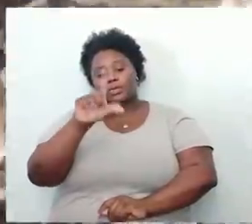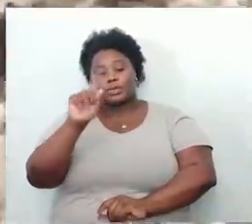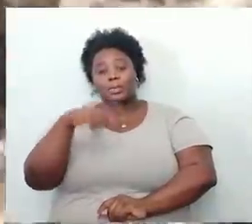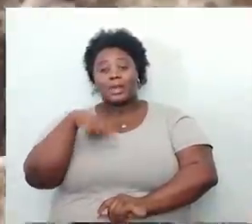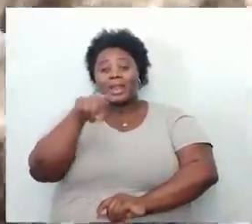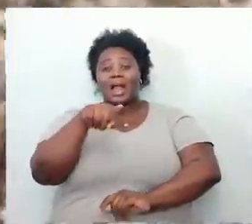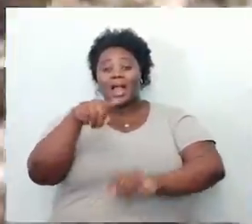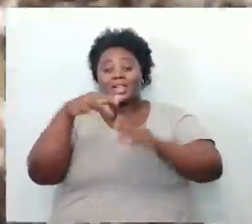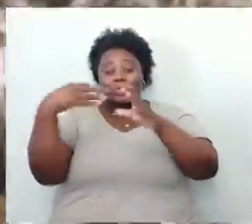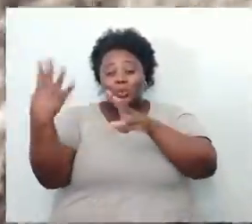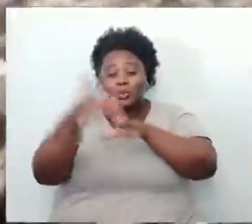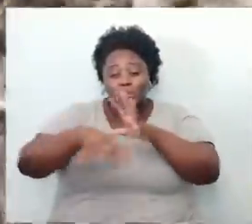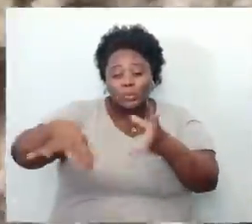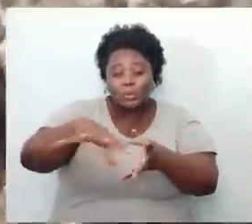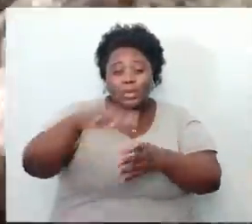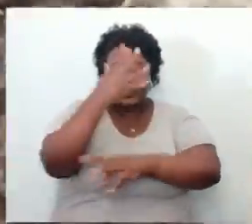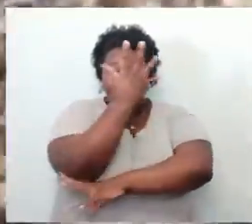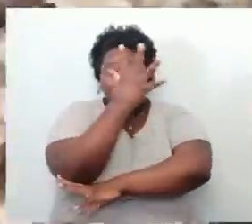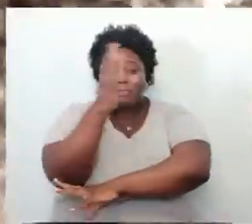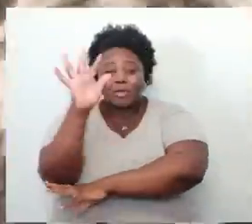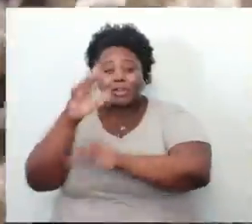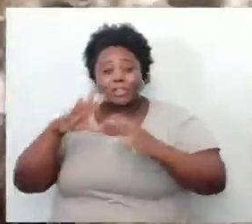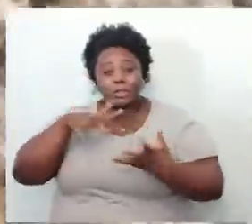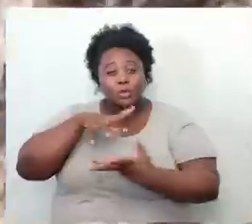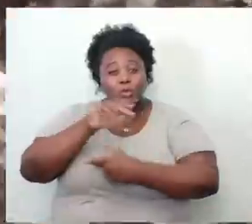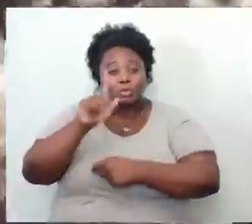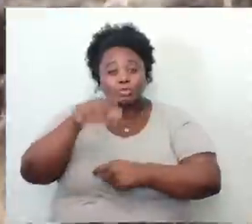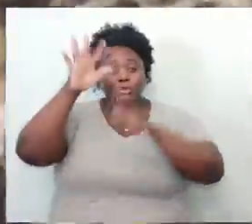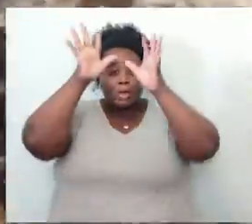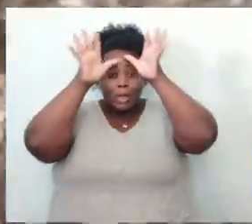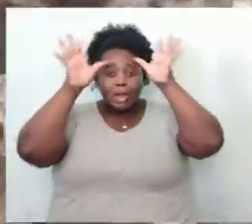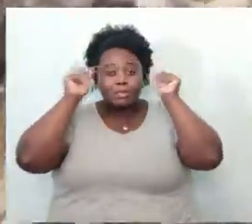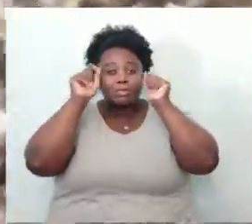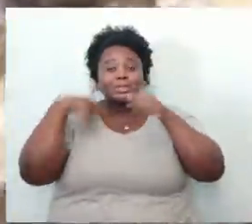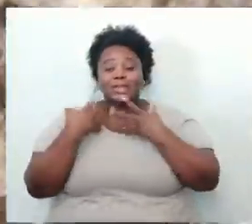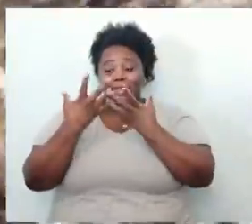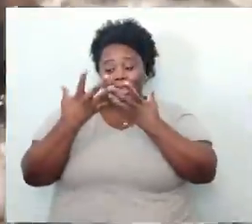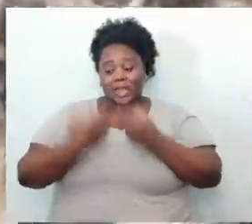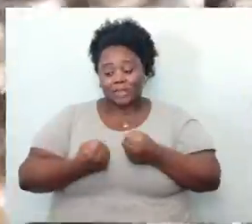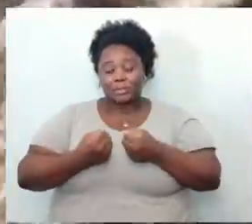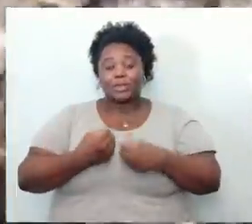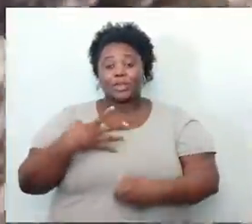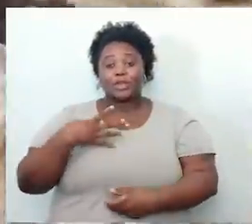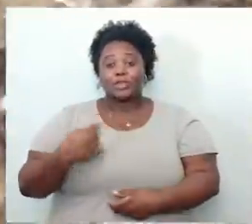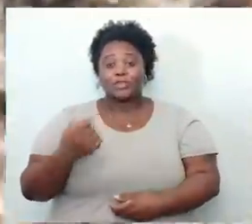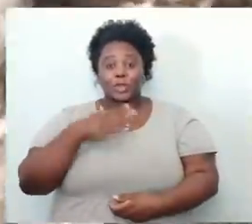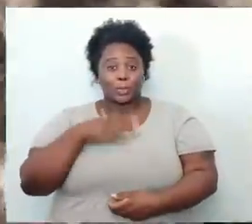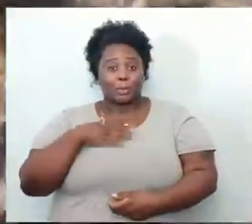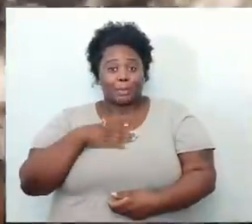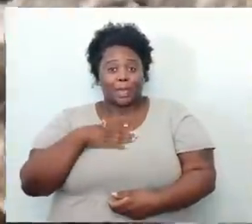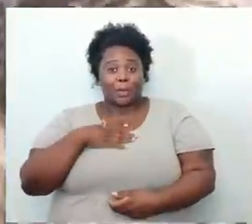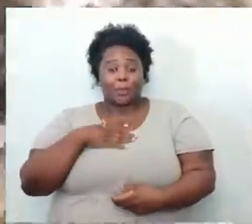seio da maior floresta do mundo, a Amazônia. Ele recebeu das mãos do filho meu livro